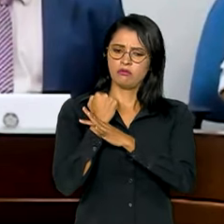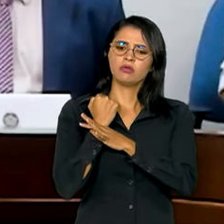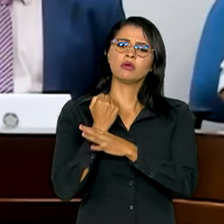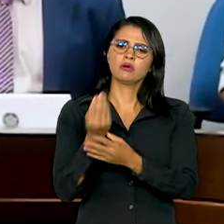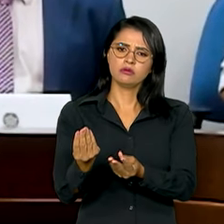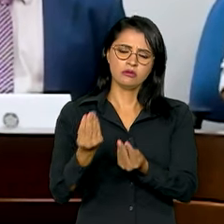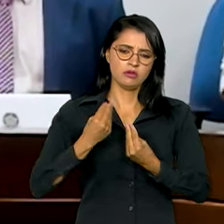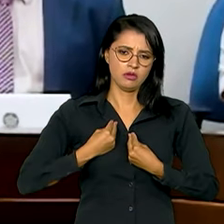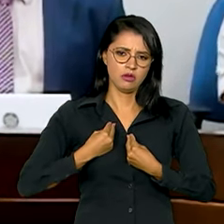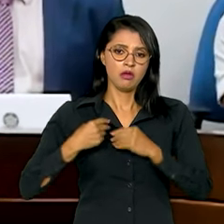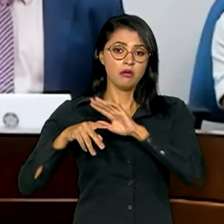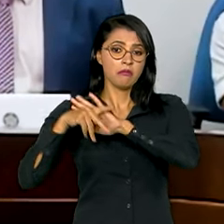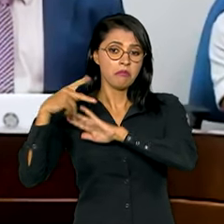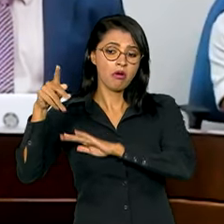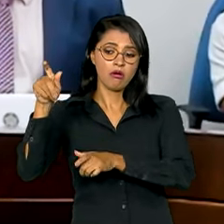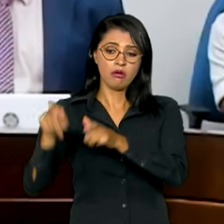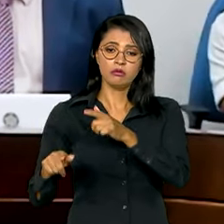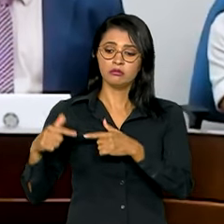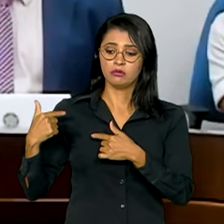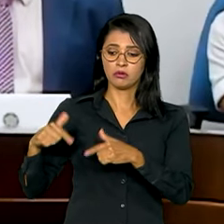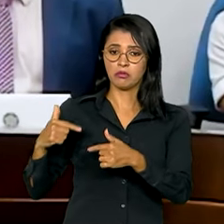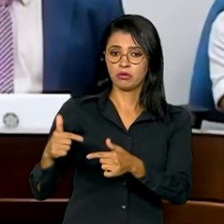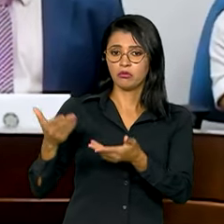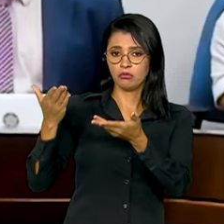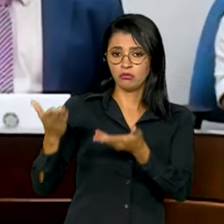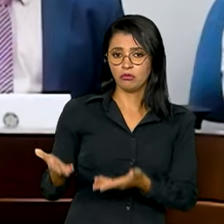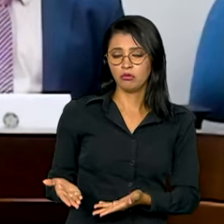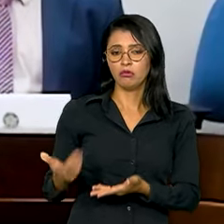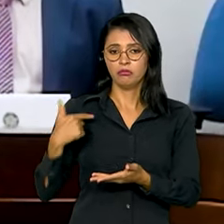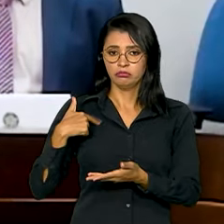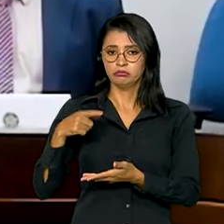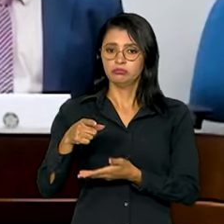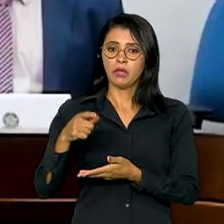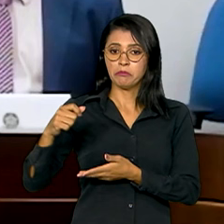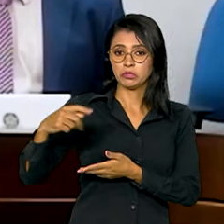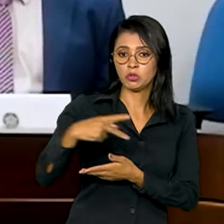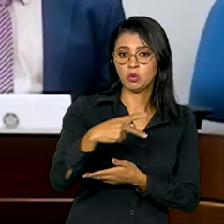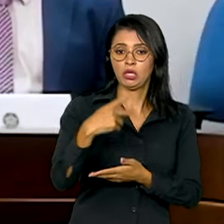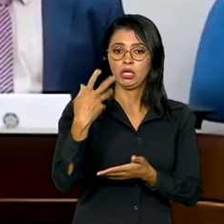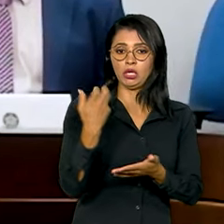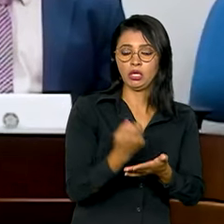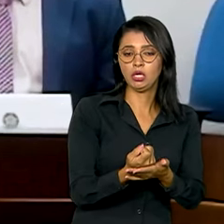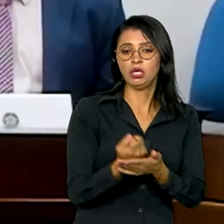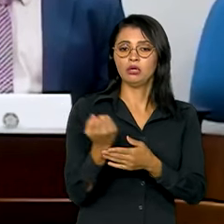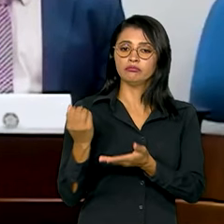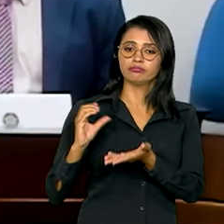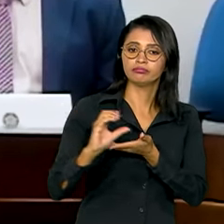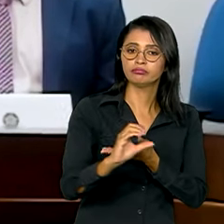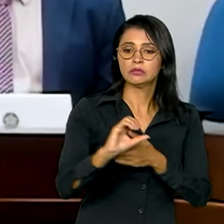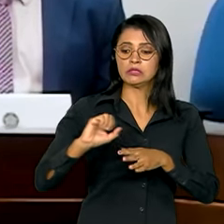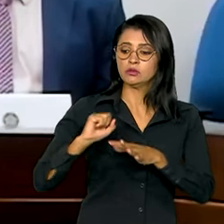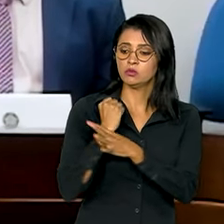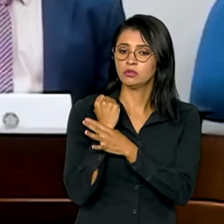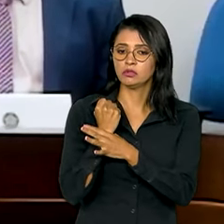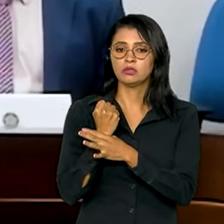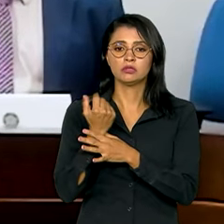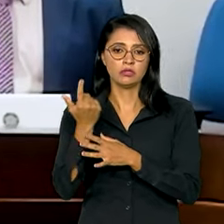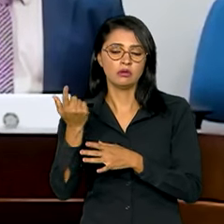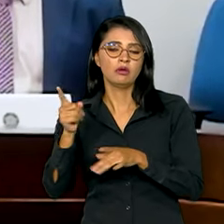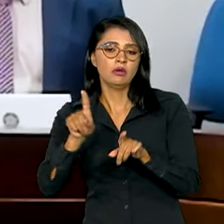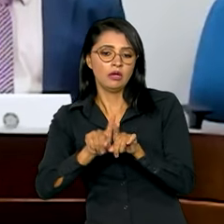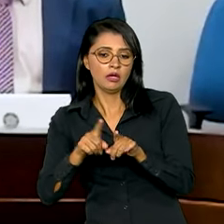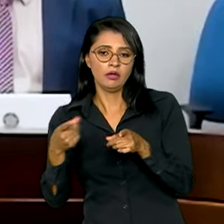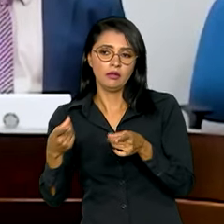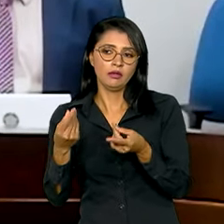para os trabalhadores e trabalhadoras. Computa seu tempo de aposentadoria, sua contribuição, sua segurança, e vai